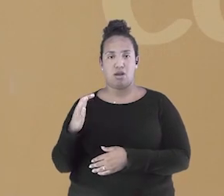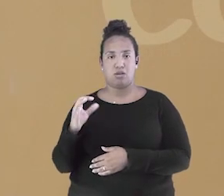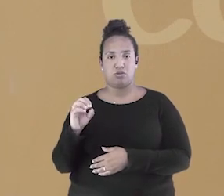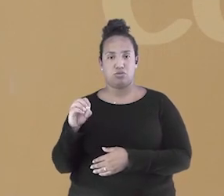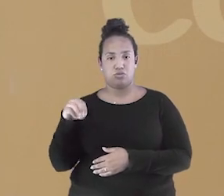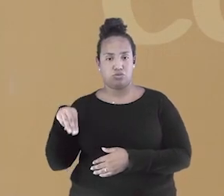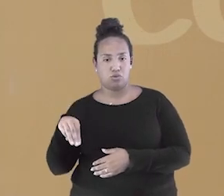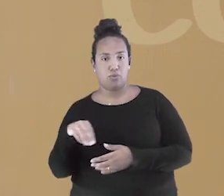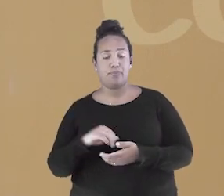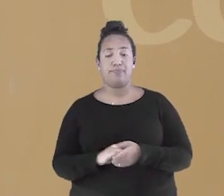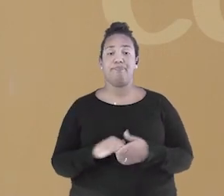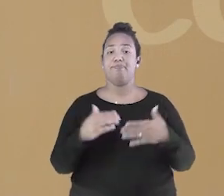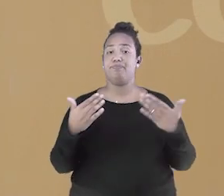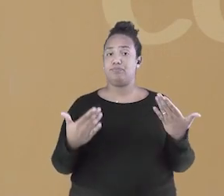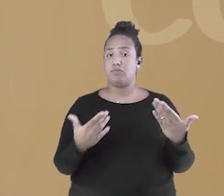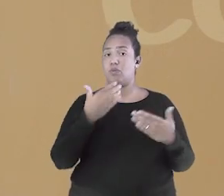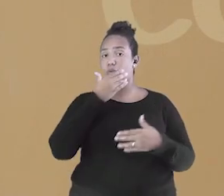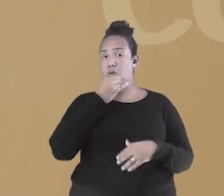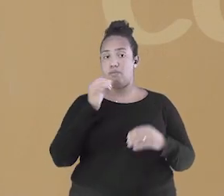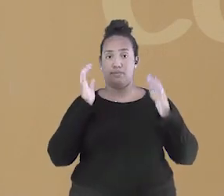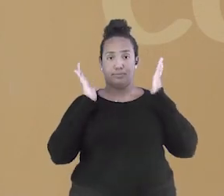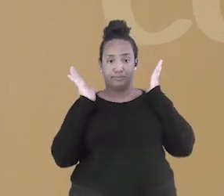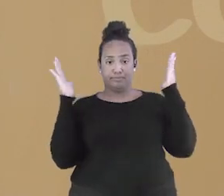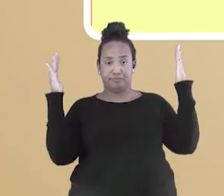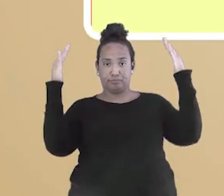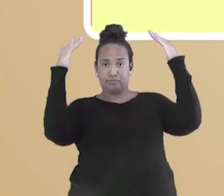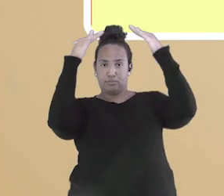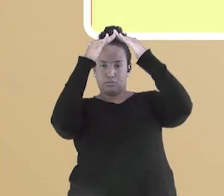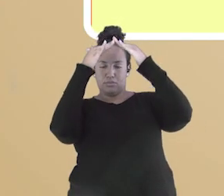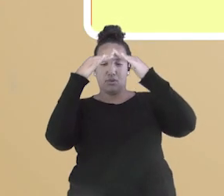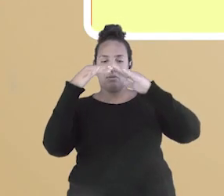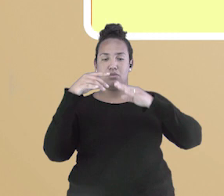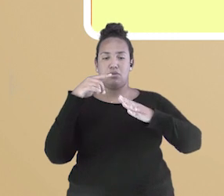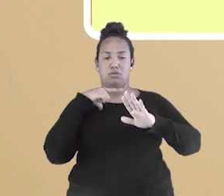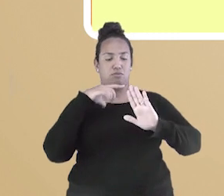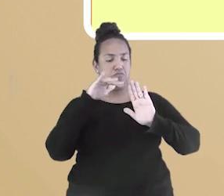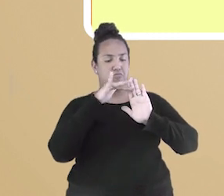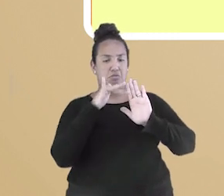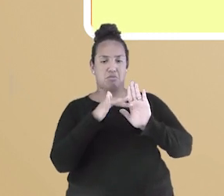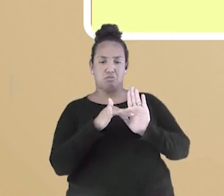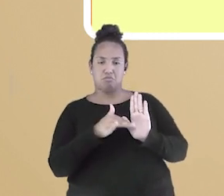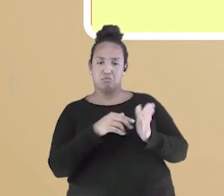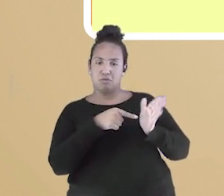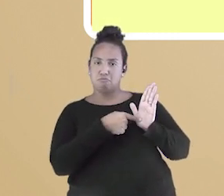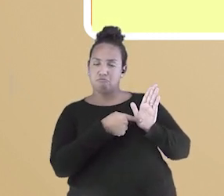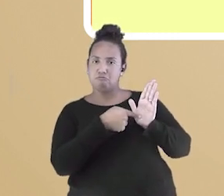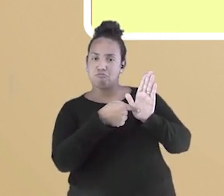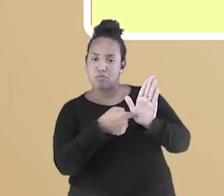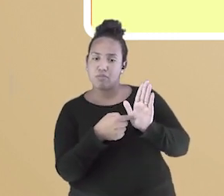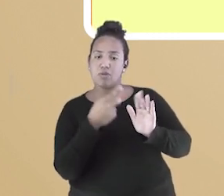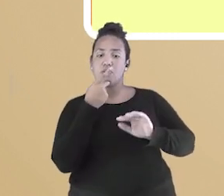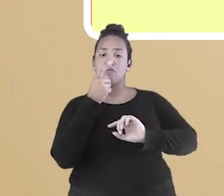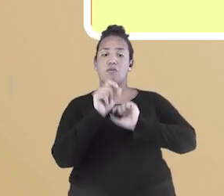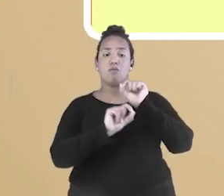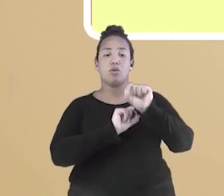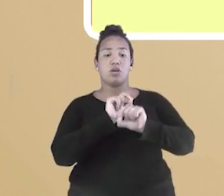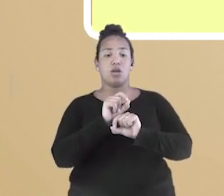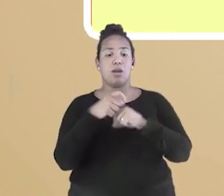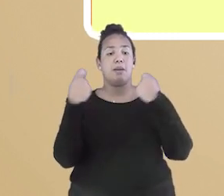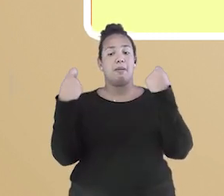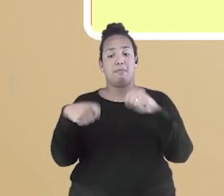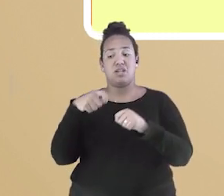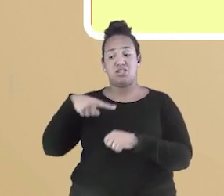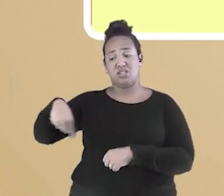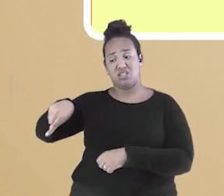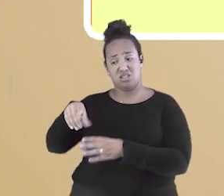enviou uma bula papal, que era uma espécie de ordem. Ele exigia a expulsão imediata dos maçons que fizessem